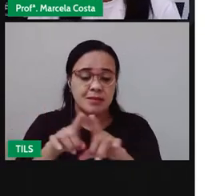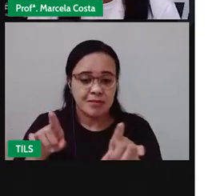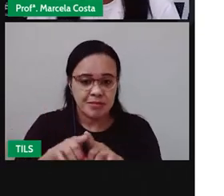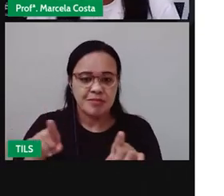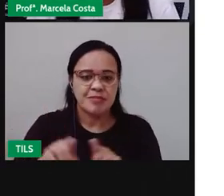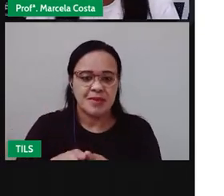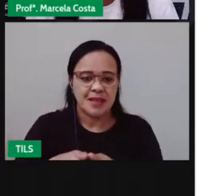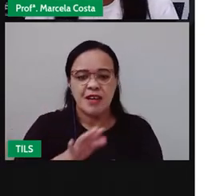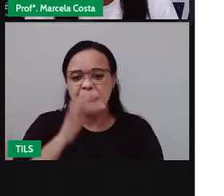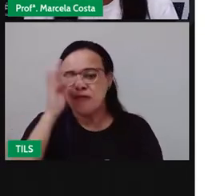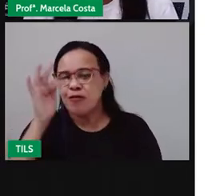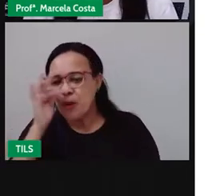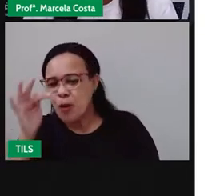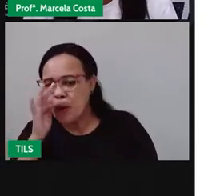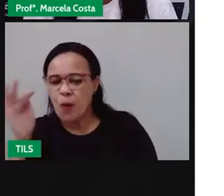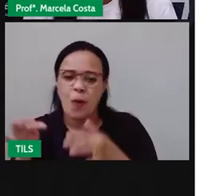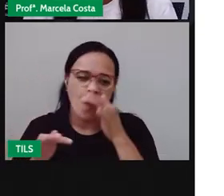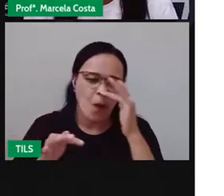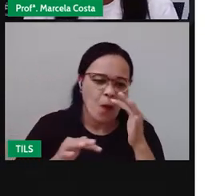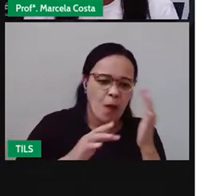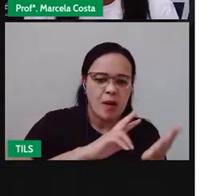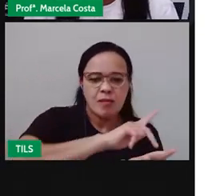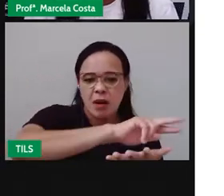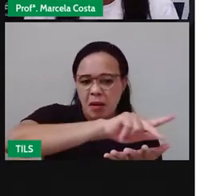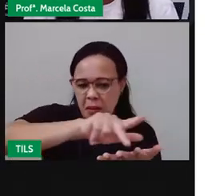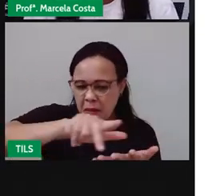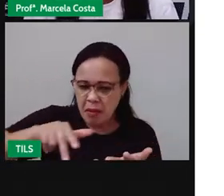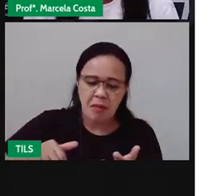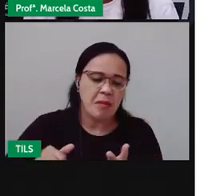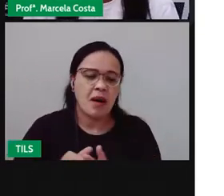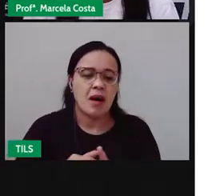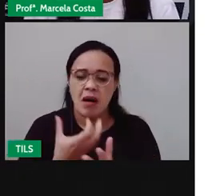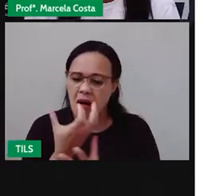aqui típicas da região olha o cacto